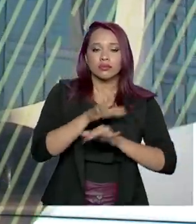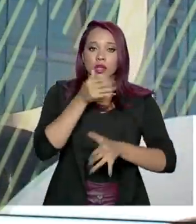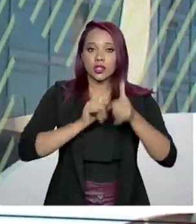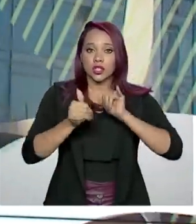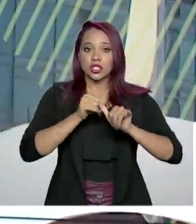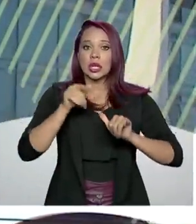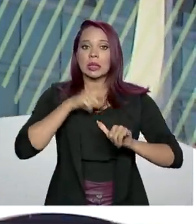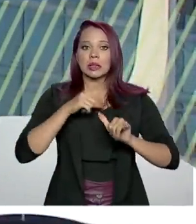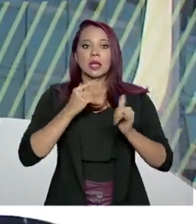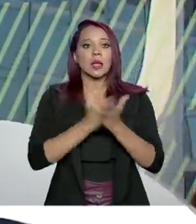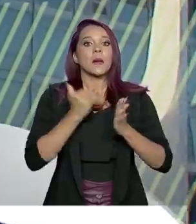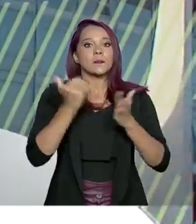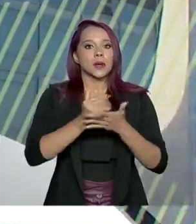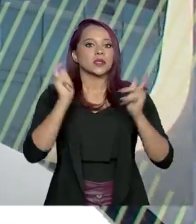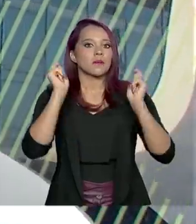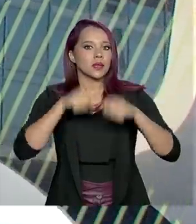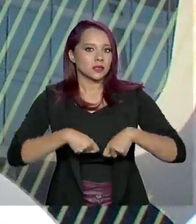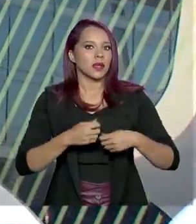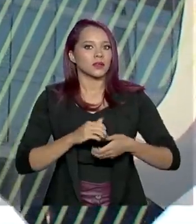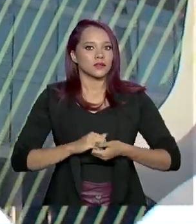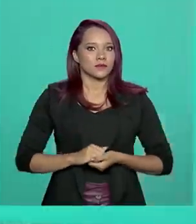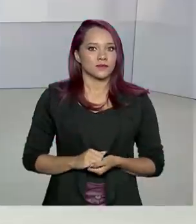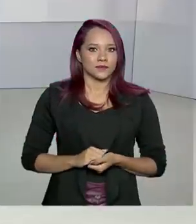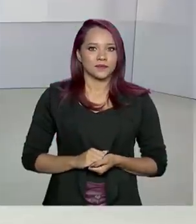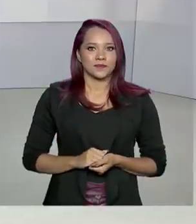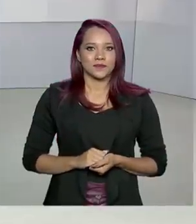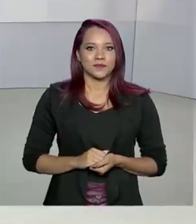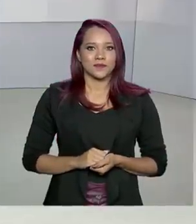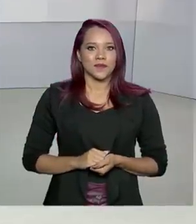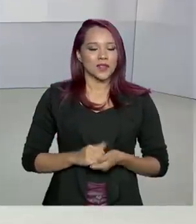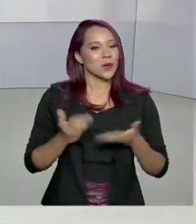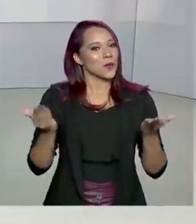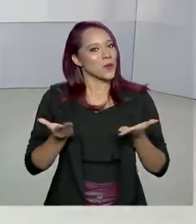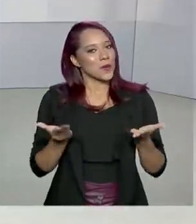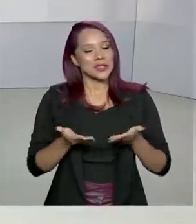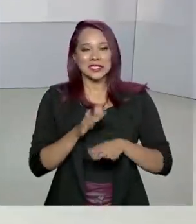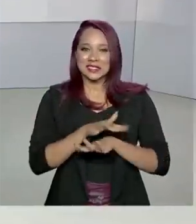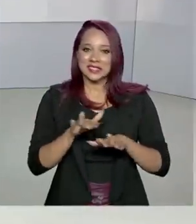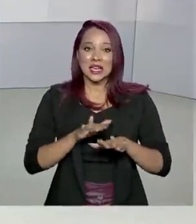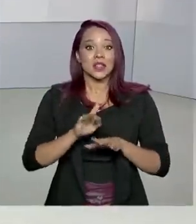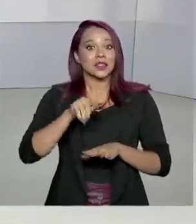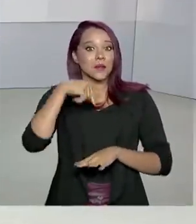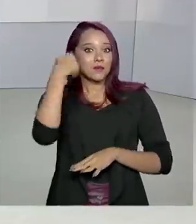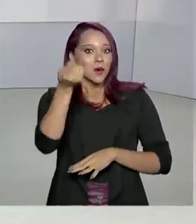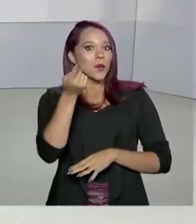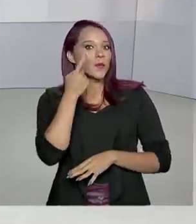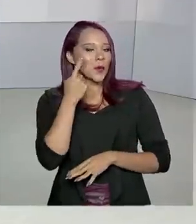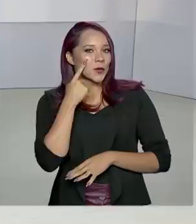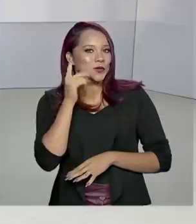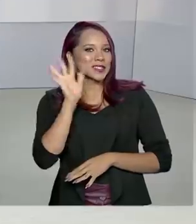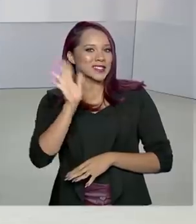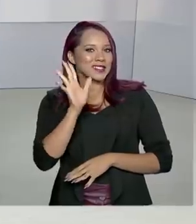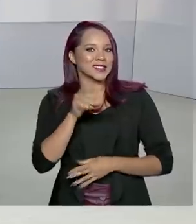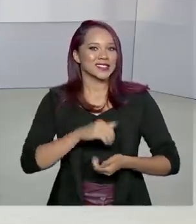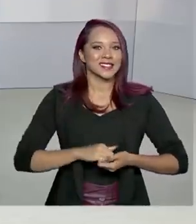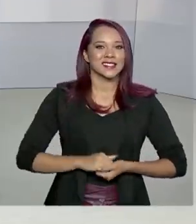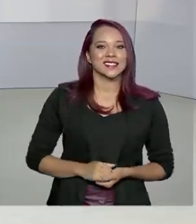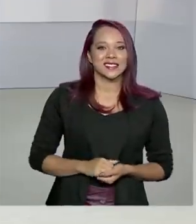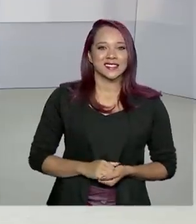elétrica tem a sua capacidade ociosa. Nós ficamos por aqui. Nos vemos, então, na próxima edição. Até mais!